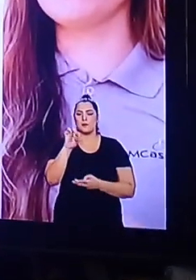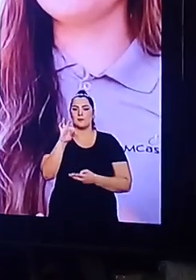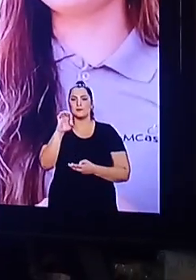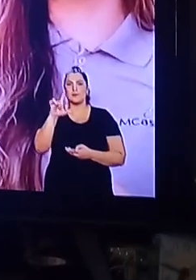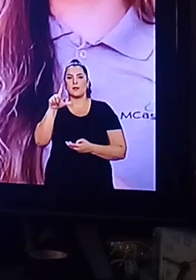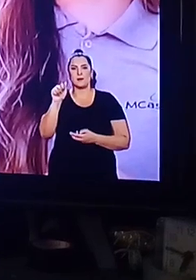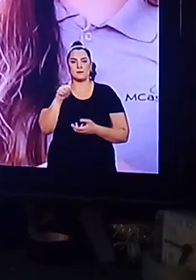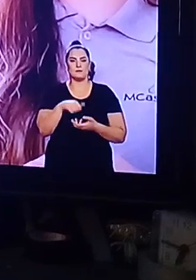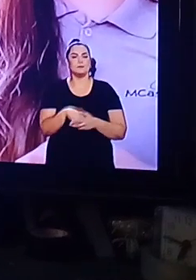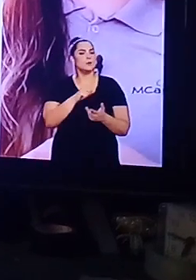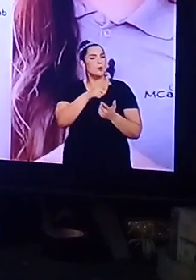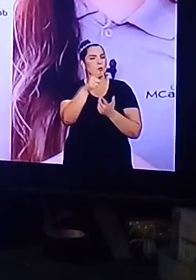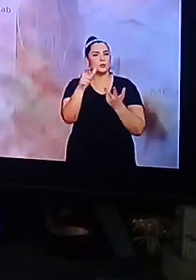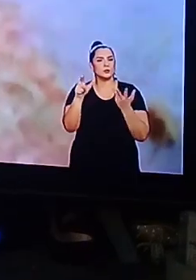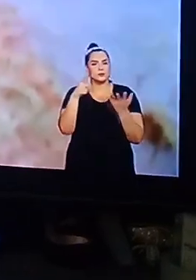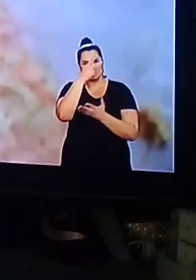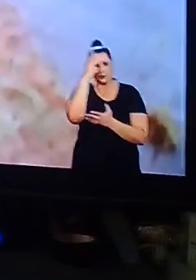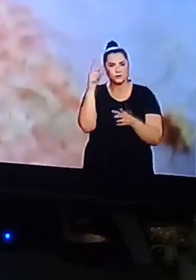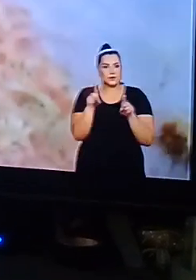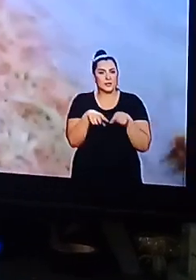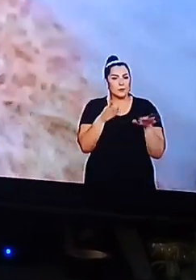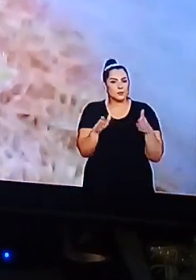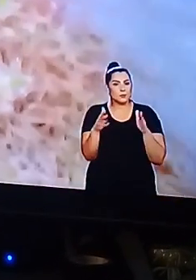Ela foi curada